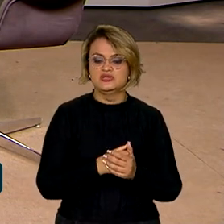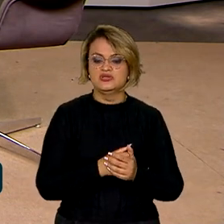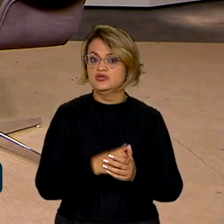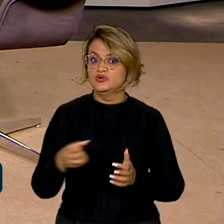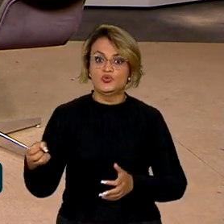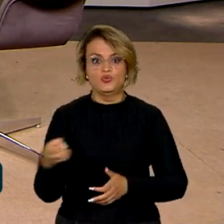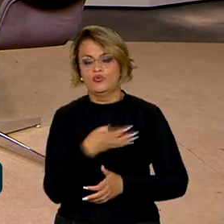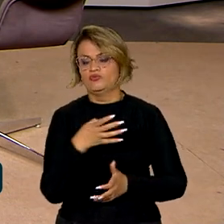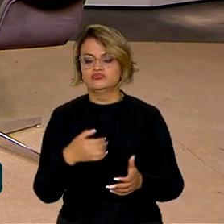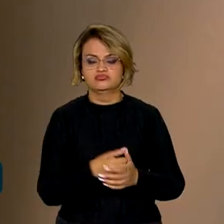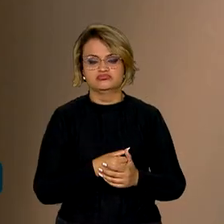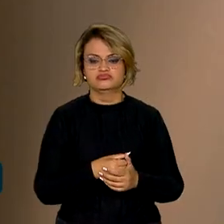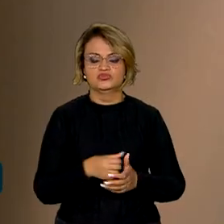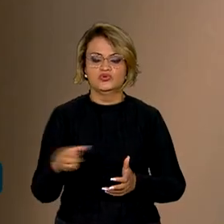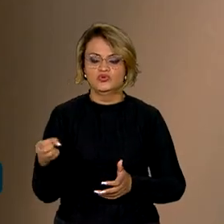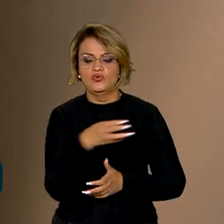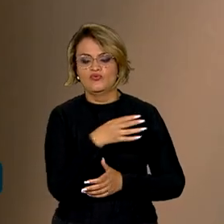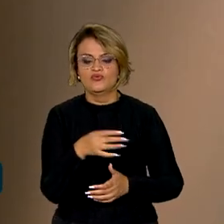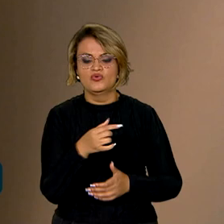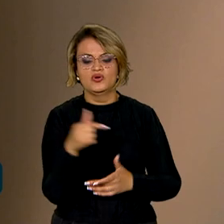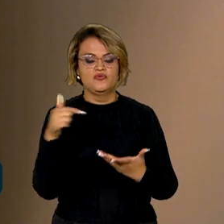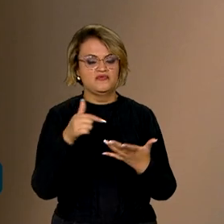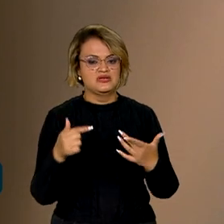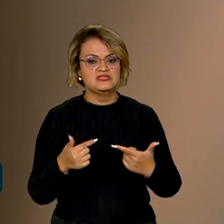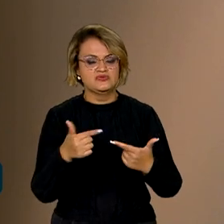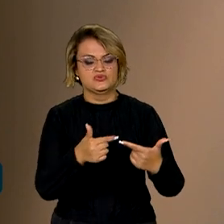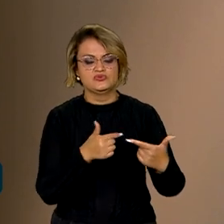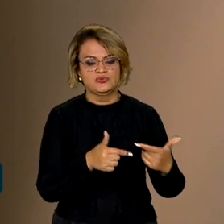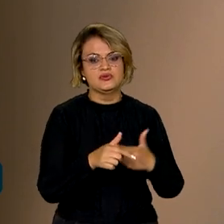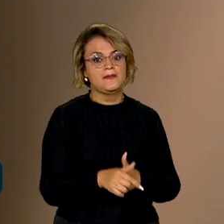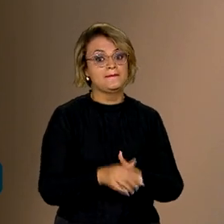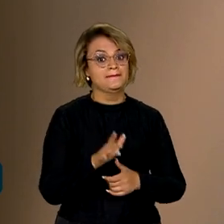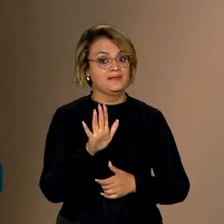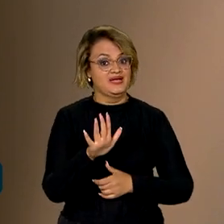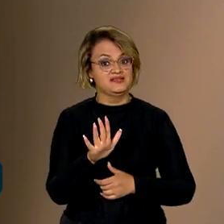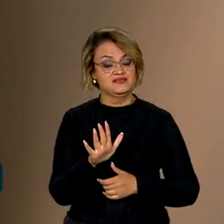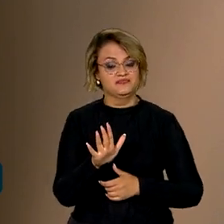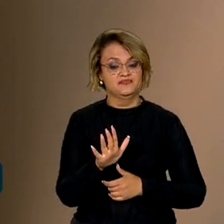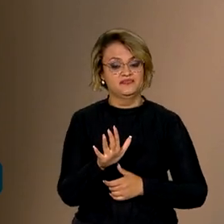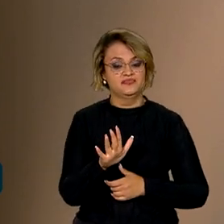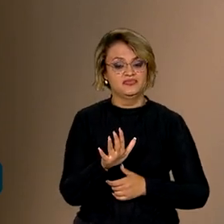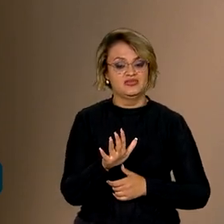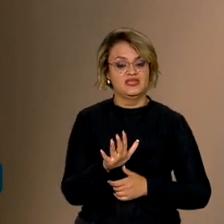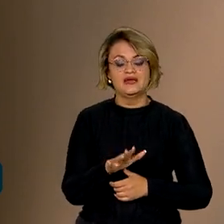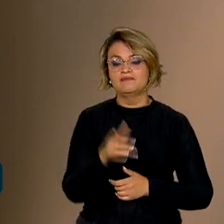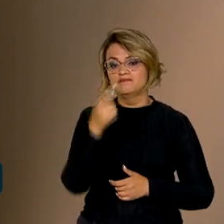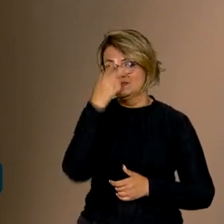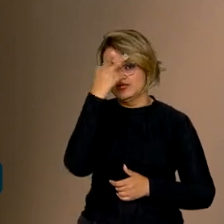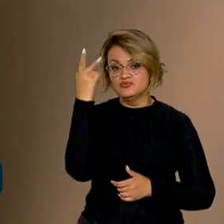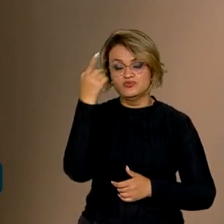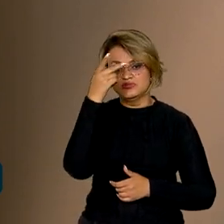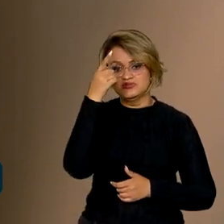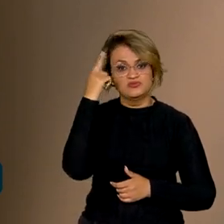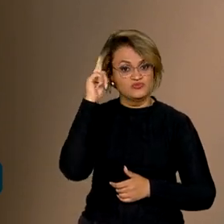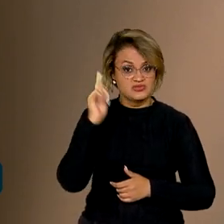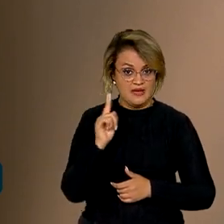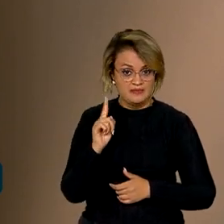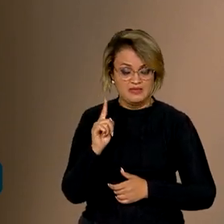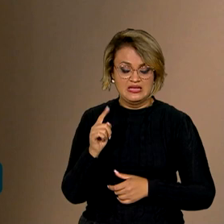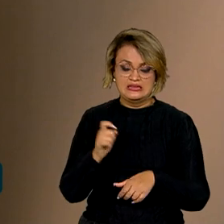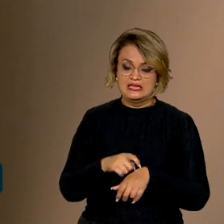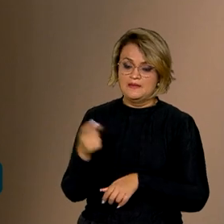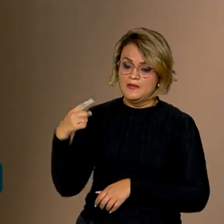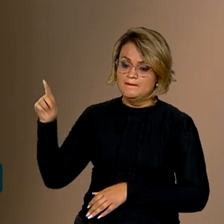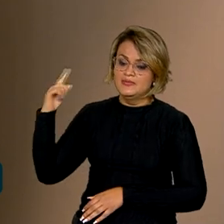inédita, com conjunto de ações. Agora, o que é pouco conhecido, e até um tempo, eu acho